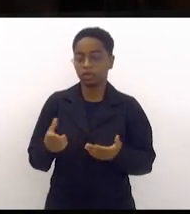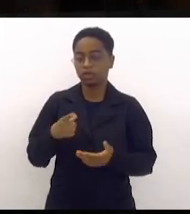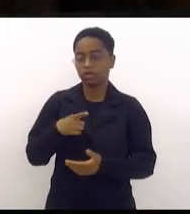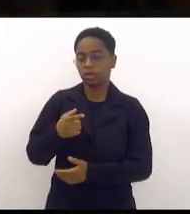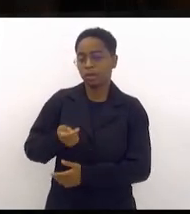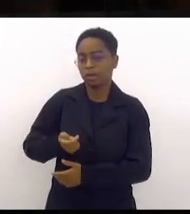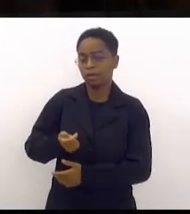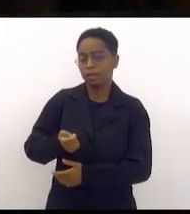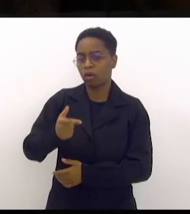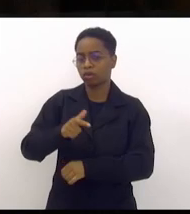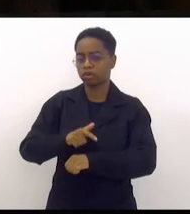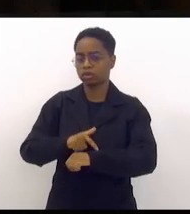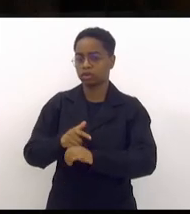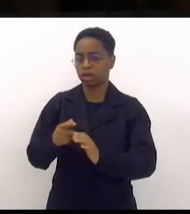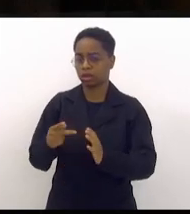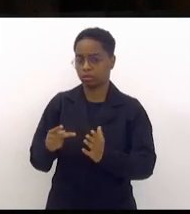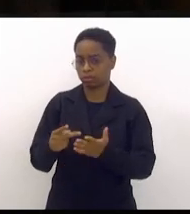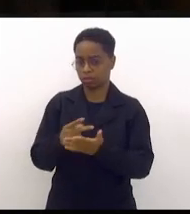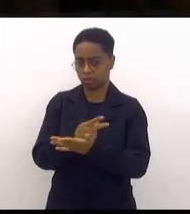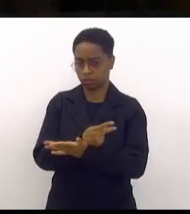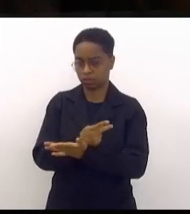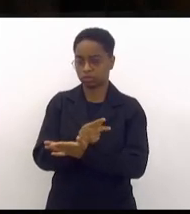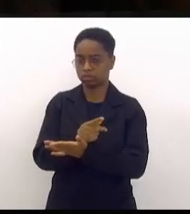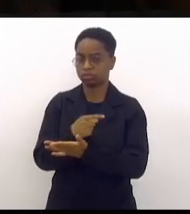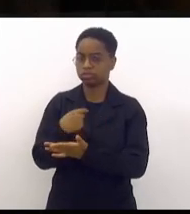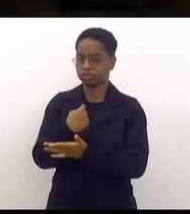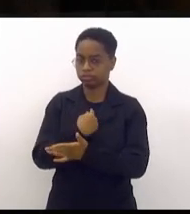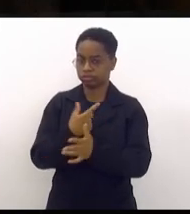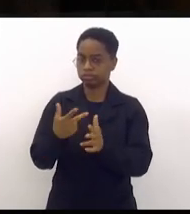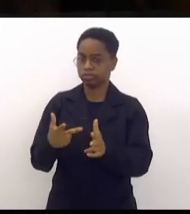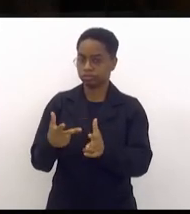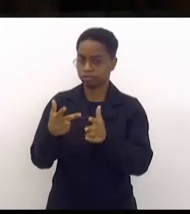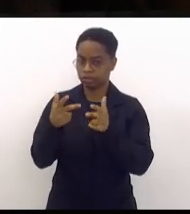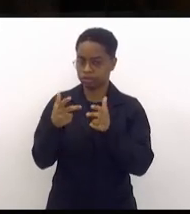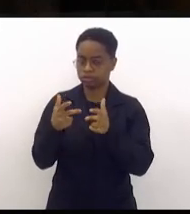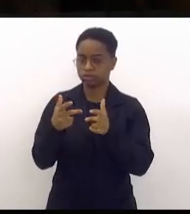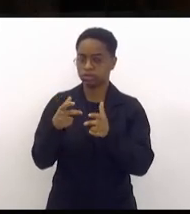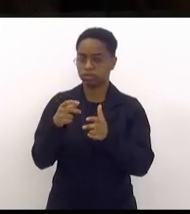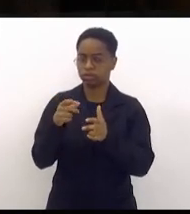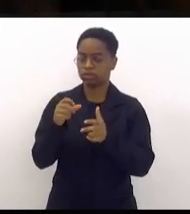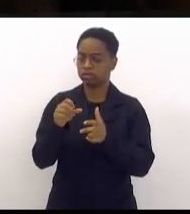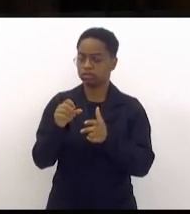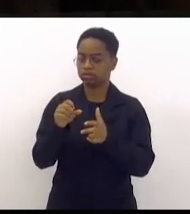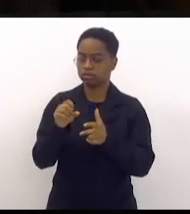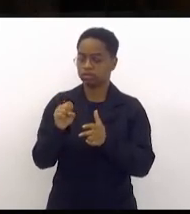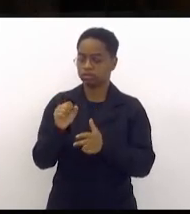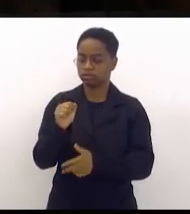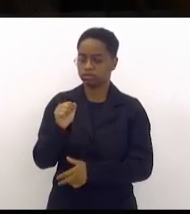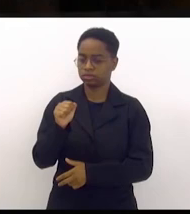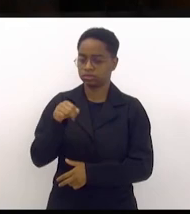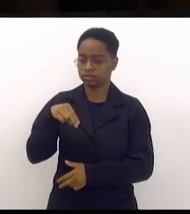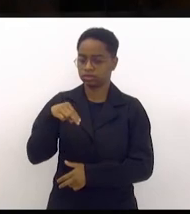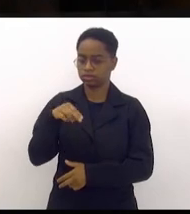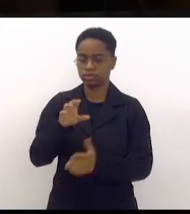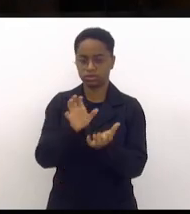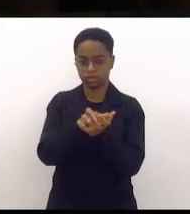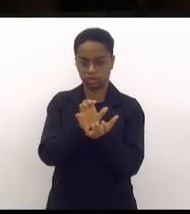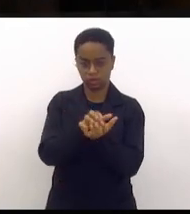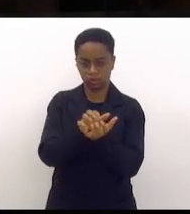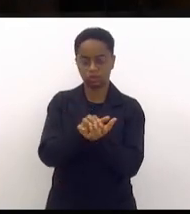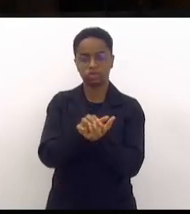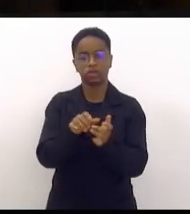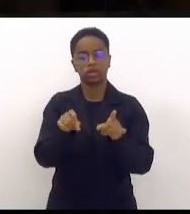trágico que aconteceu em Santa Cruz e nas Redondezas, que,